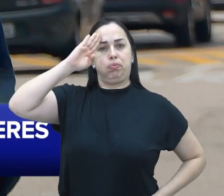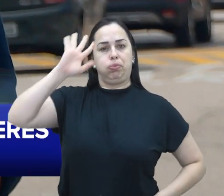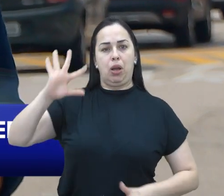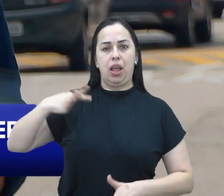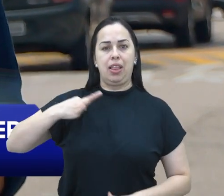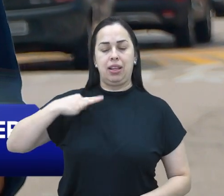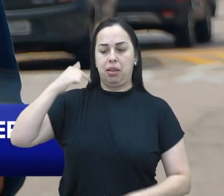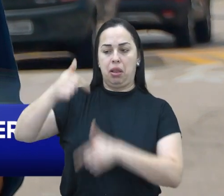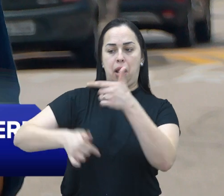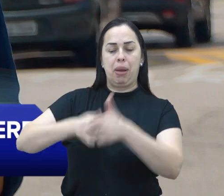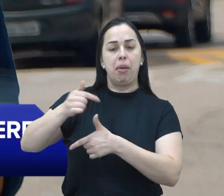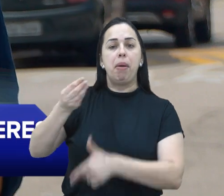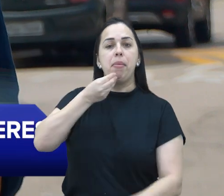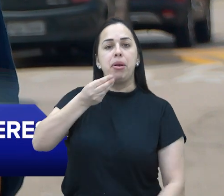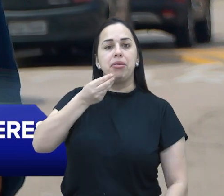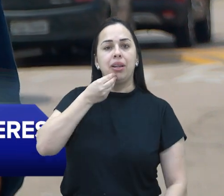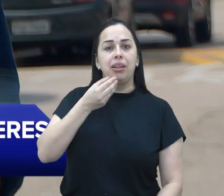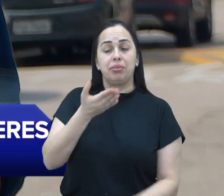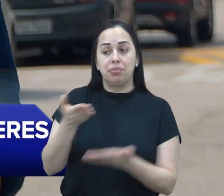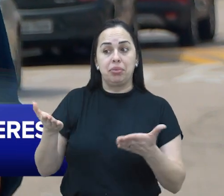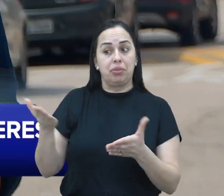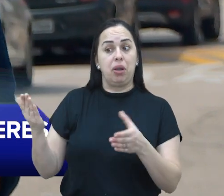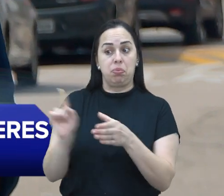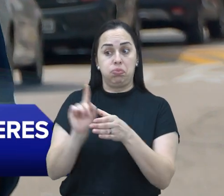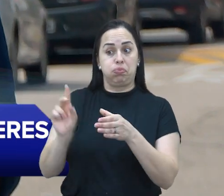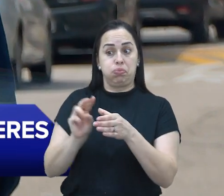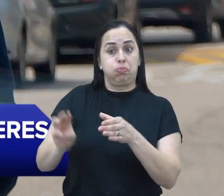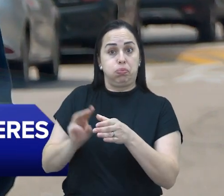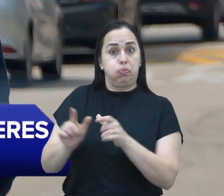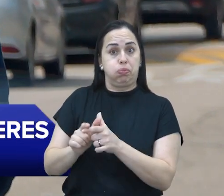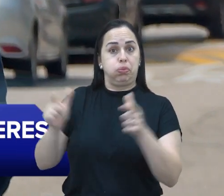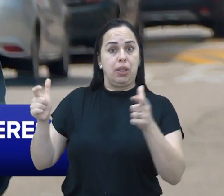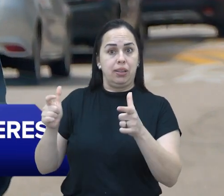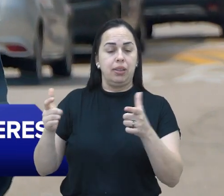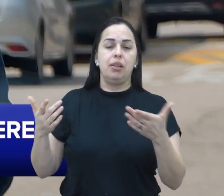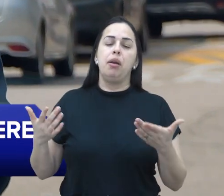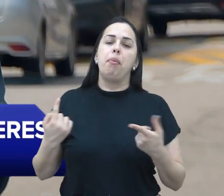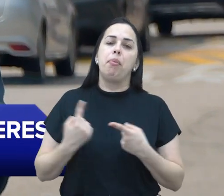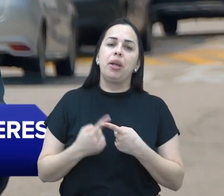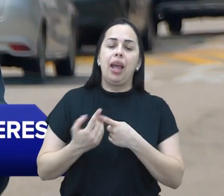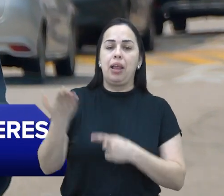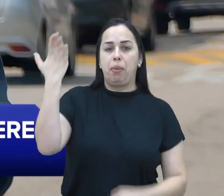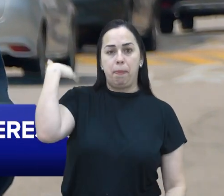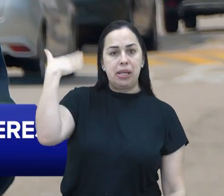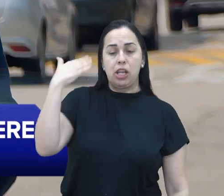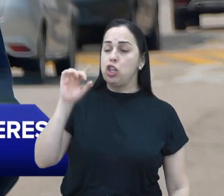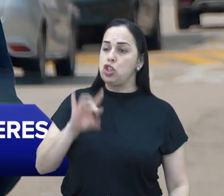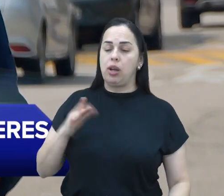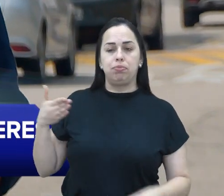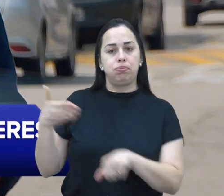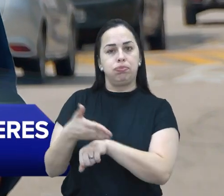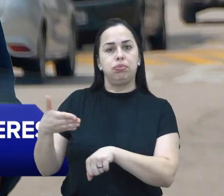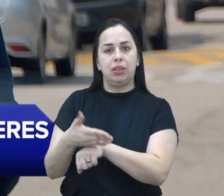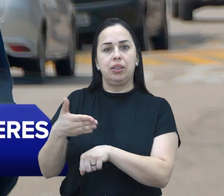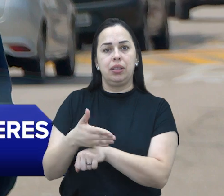essas oportunidades para as mulheres, elas devem aumentar, porque antes só podiam ingressar nas Forças Armadas as profissionais que